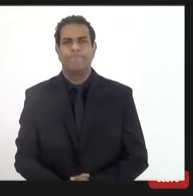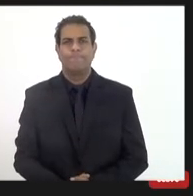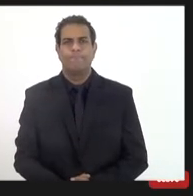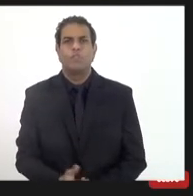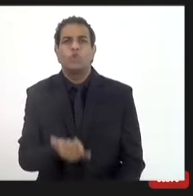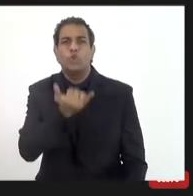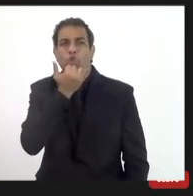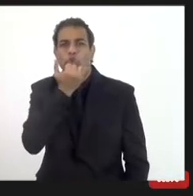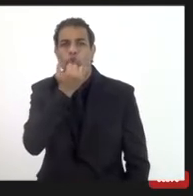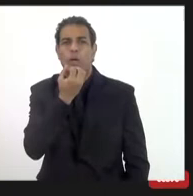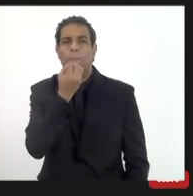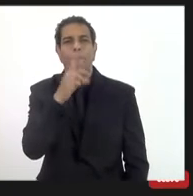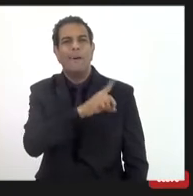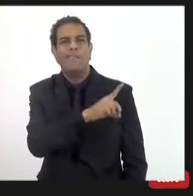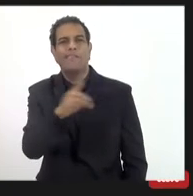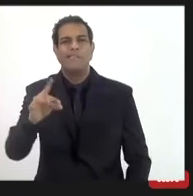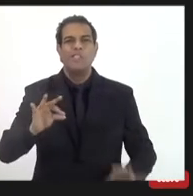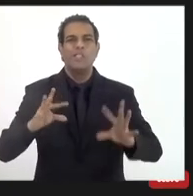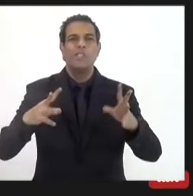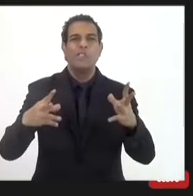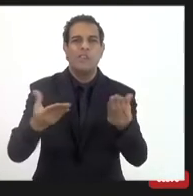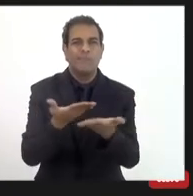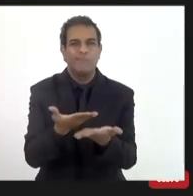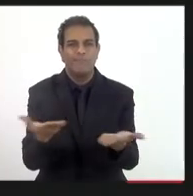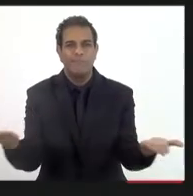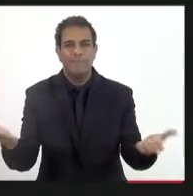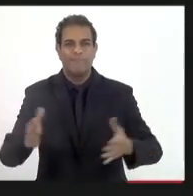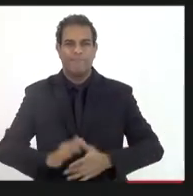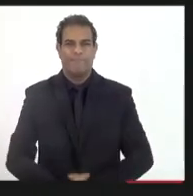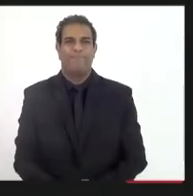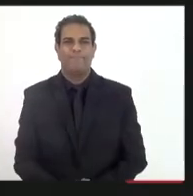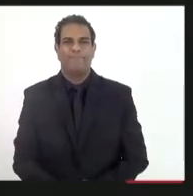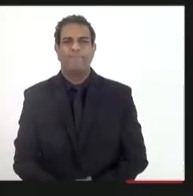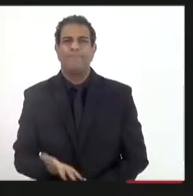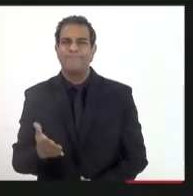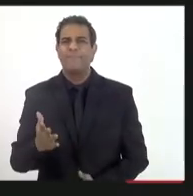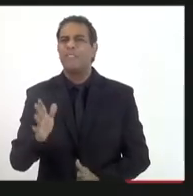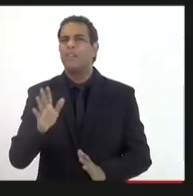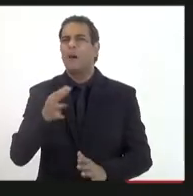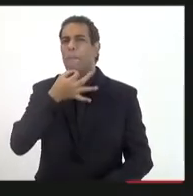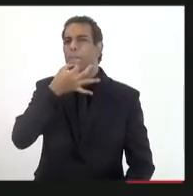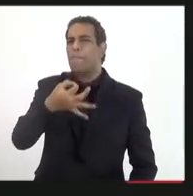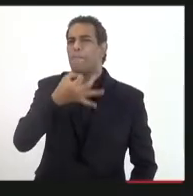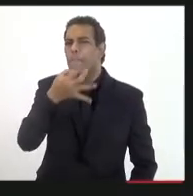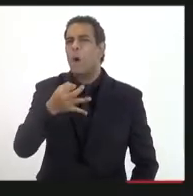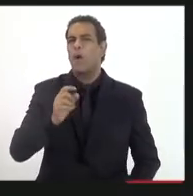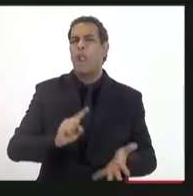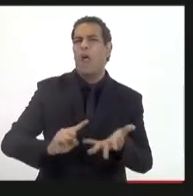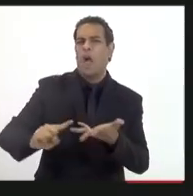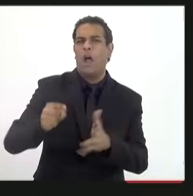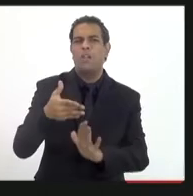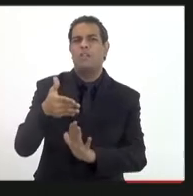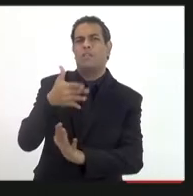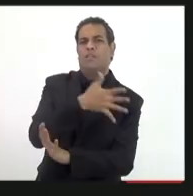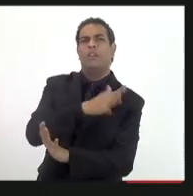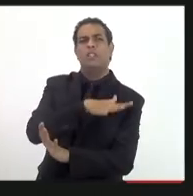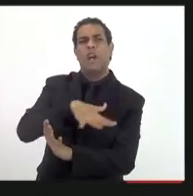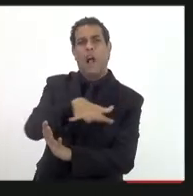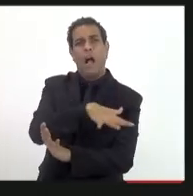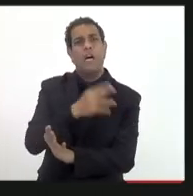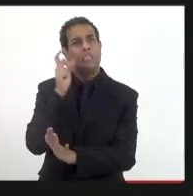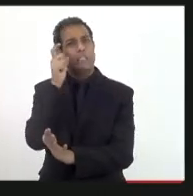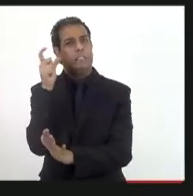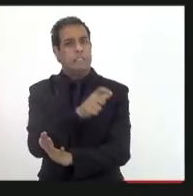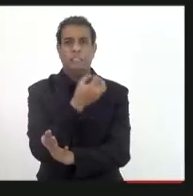Perdão. Bom dia a todos e a todas. Gostaria de fazer algumas observações. O Valdeck já pegou uma linha bastante interessante,